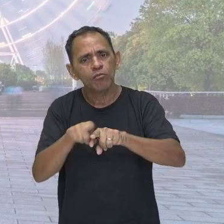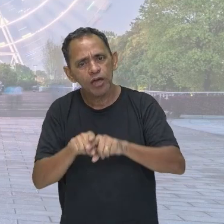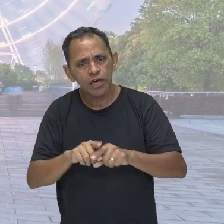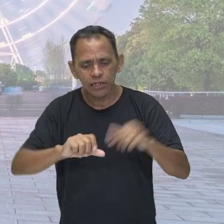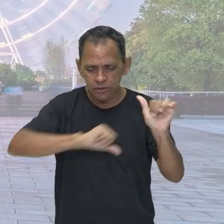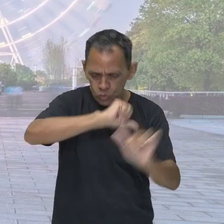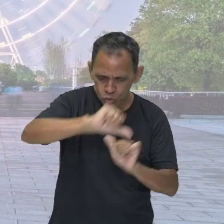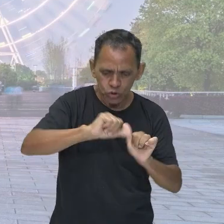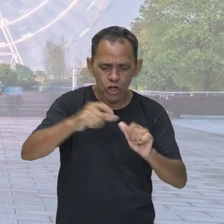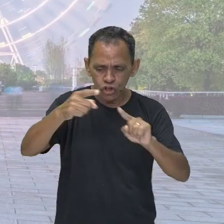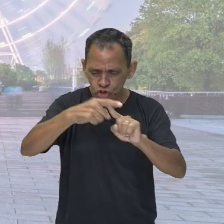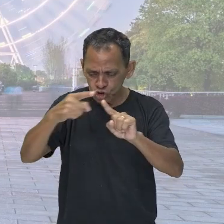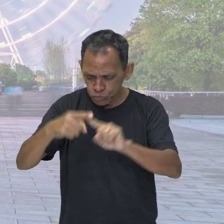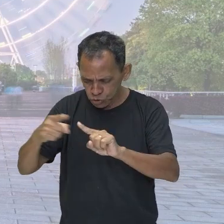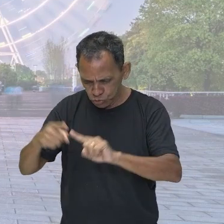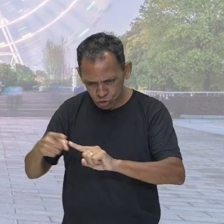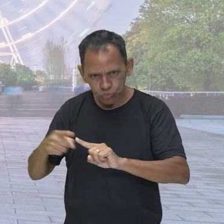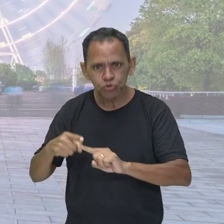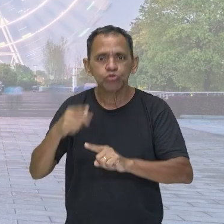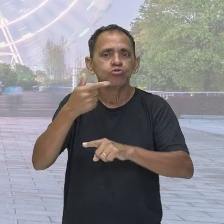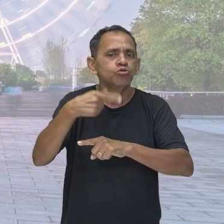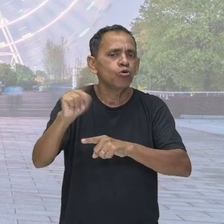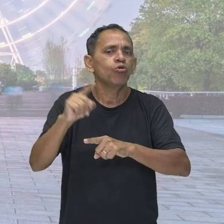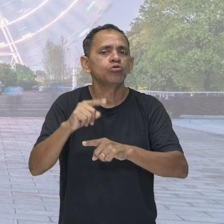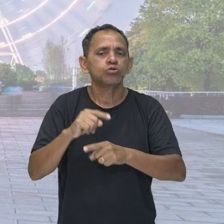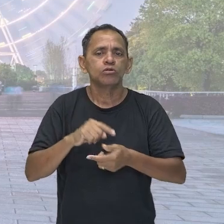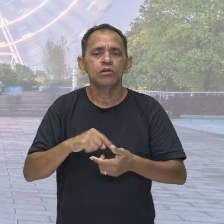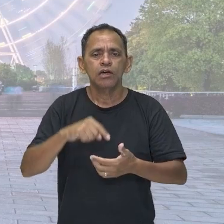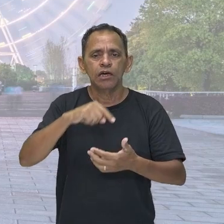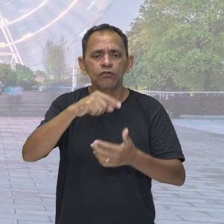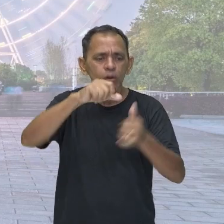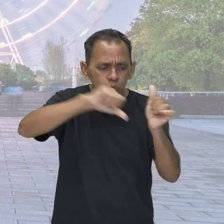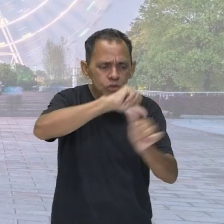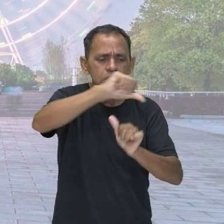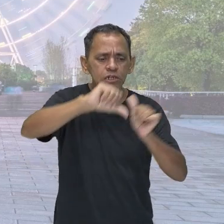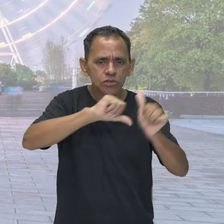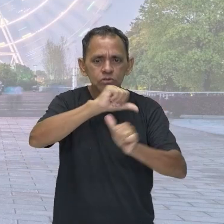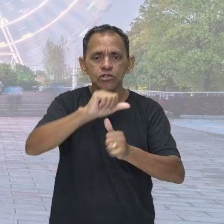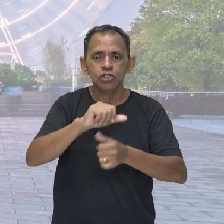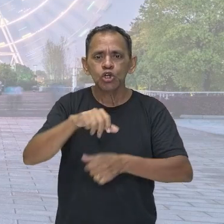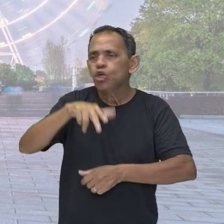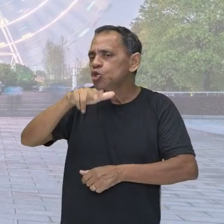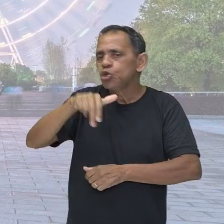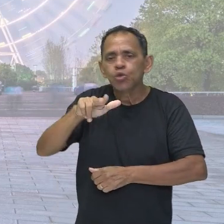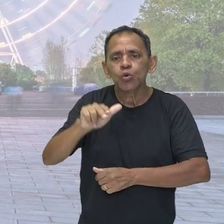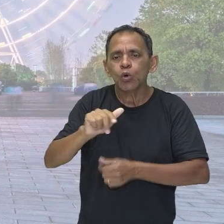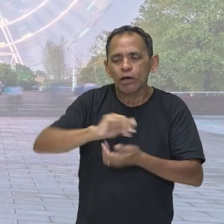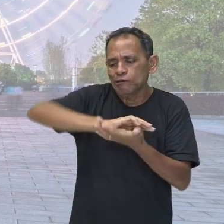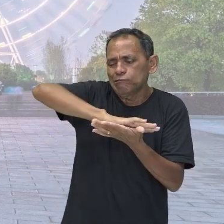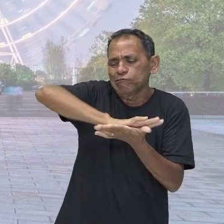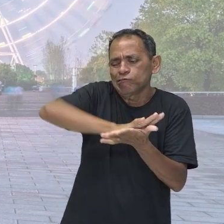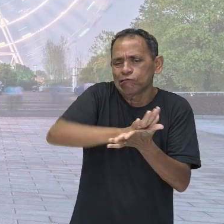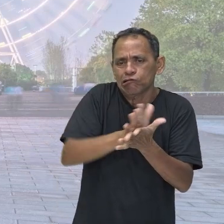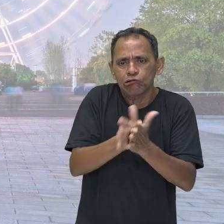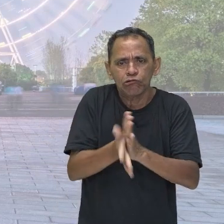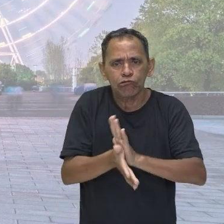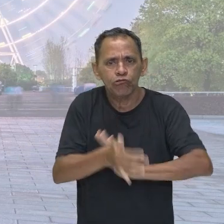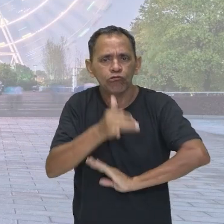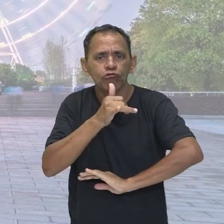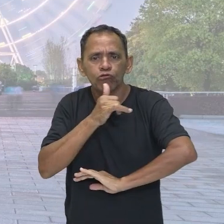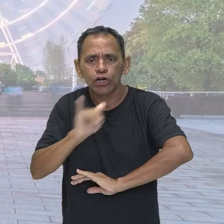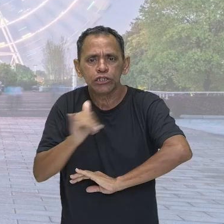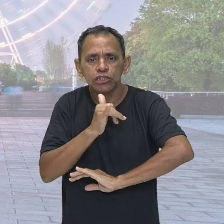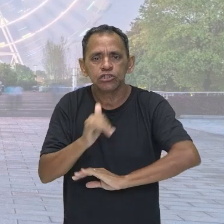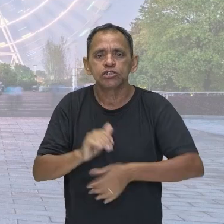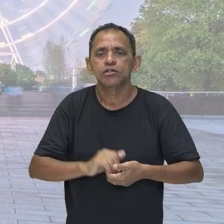tipo de energia. Nunca aquela energia vai ser destruída, tá pessoal? Você pode dizer assim, ah, mas eu vou diminuindo a minha energia. Então, ela vai se